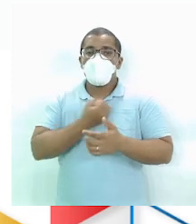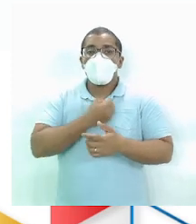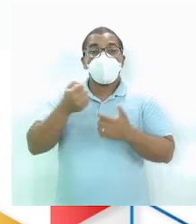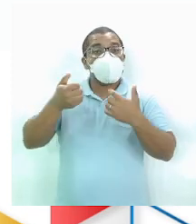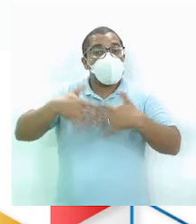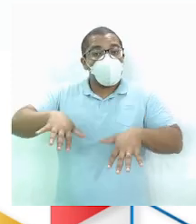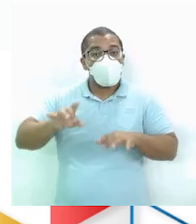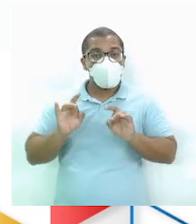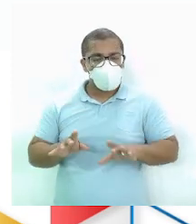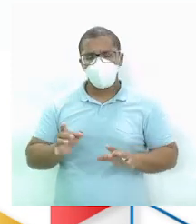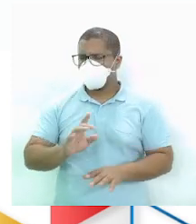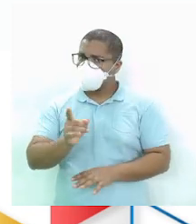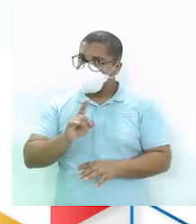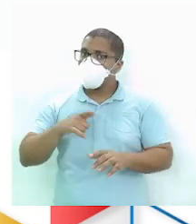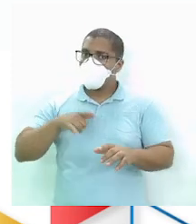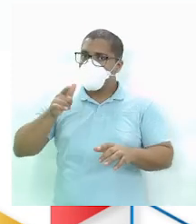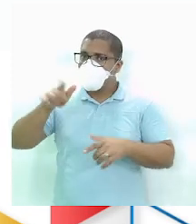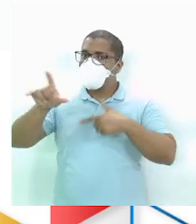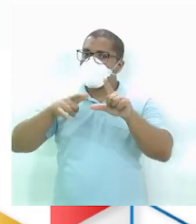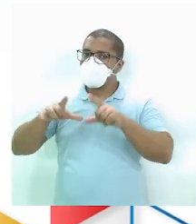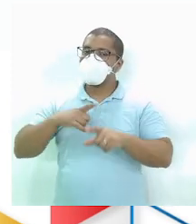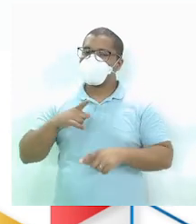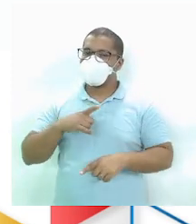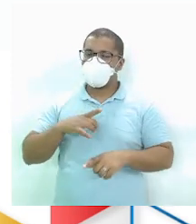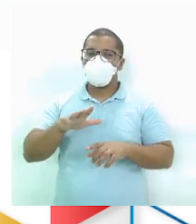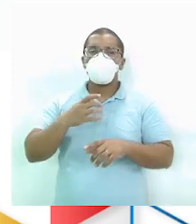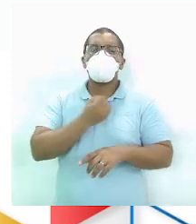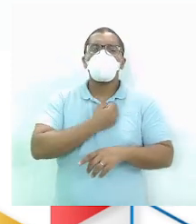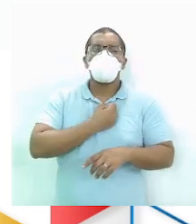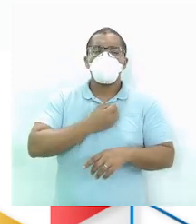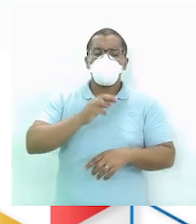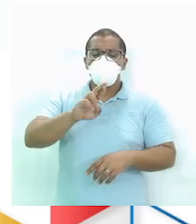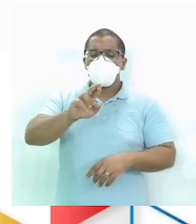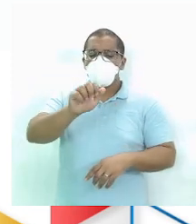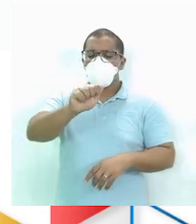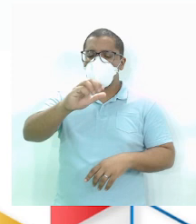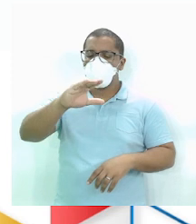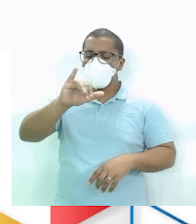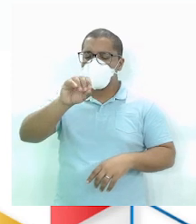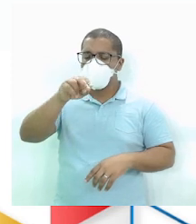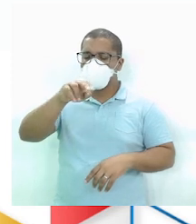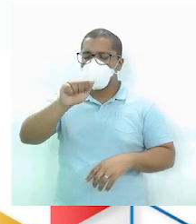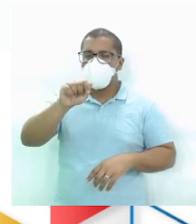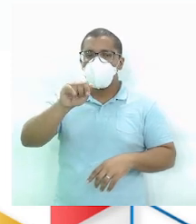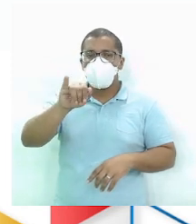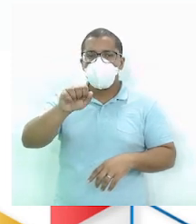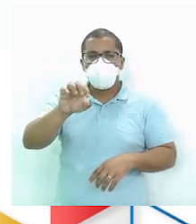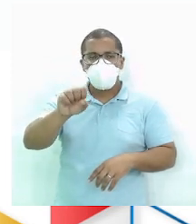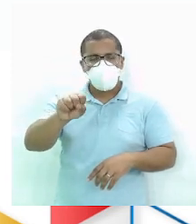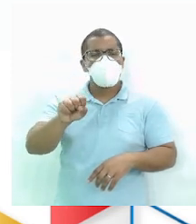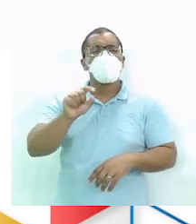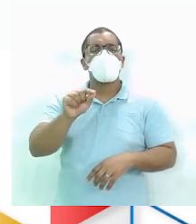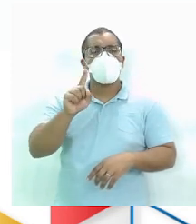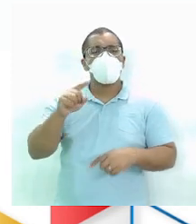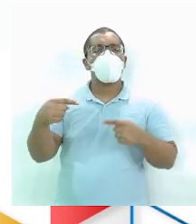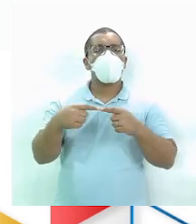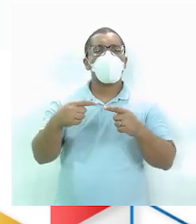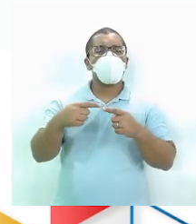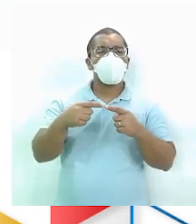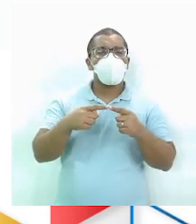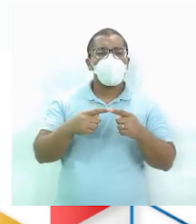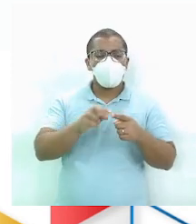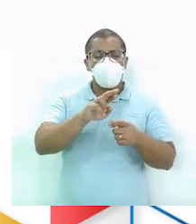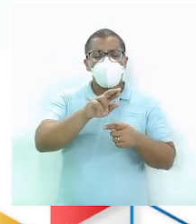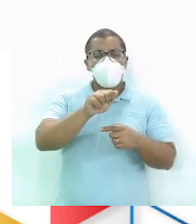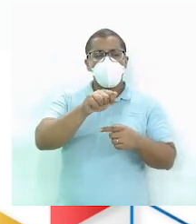Então São exemplos de números Chamados racionais Professor O que é racional? Vem de ráctio De ráctio